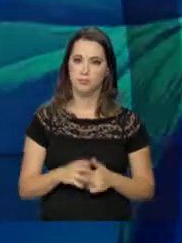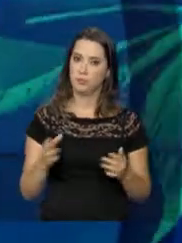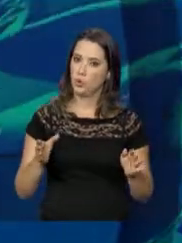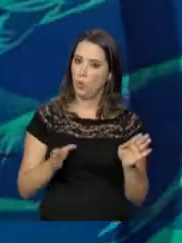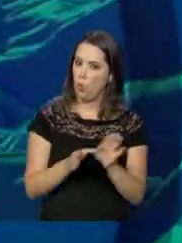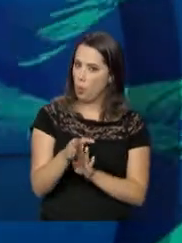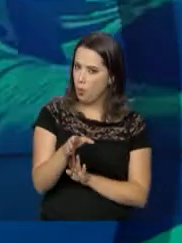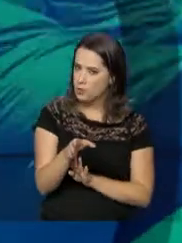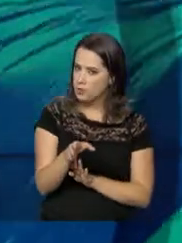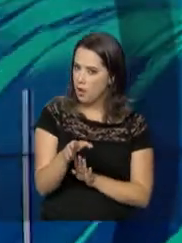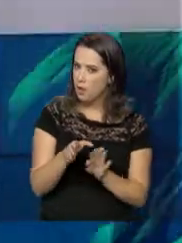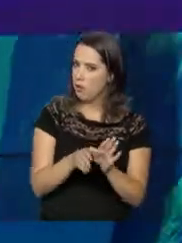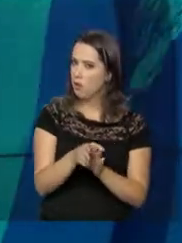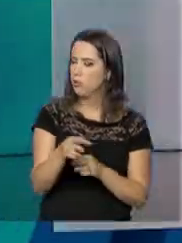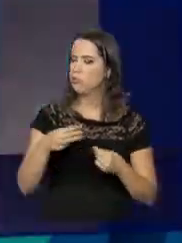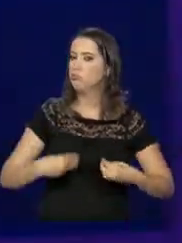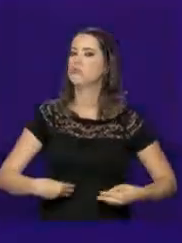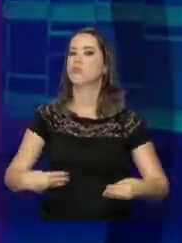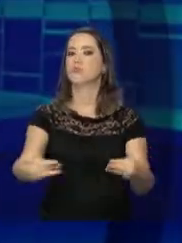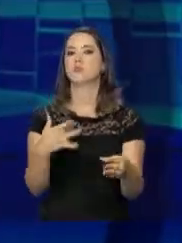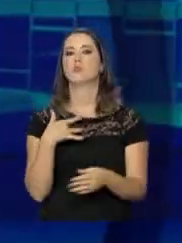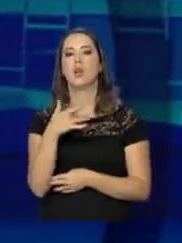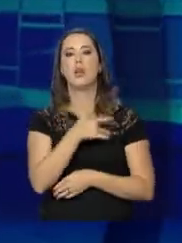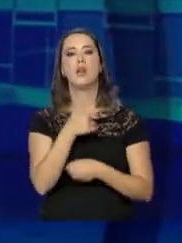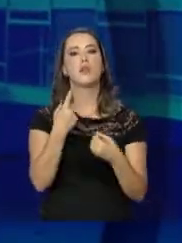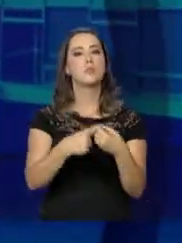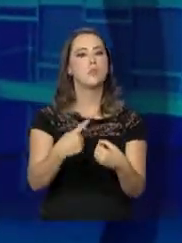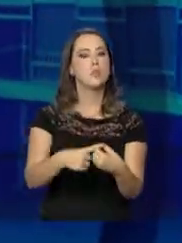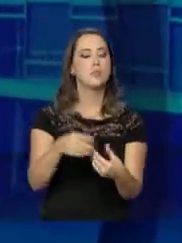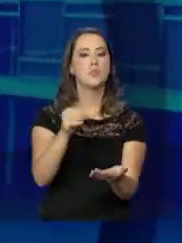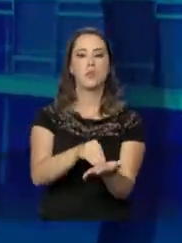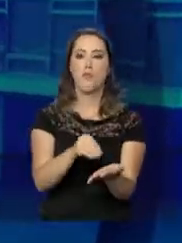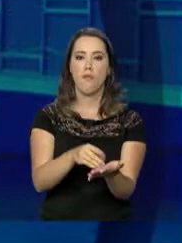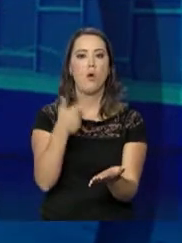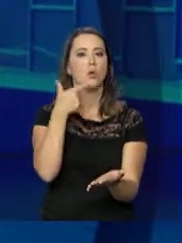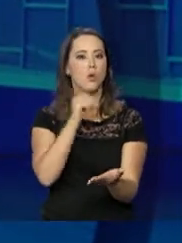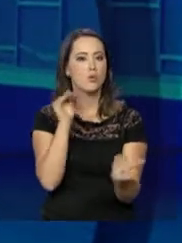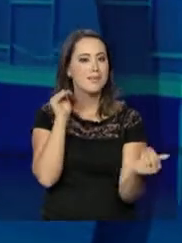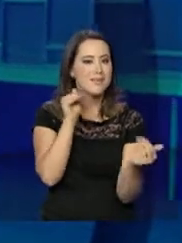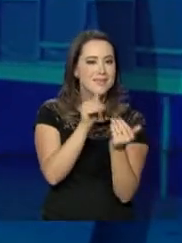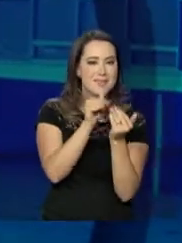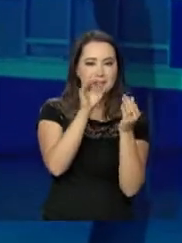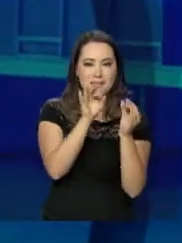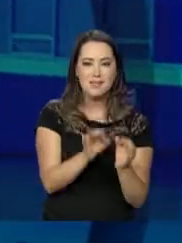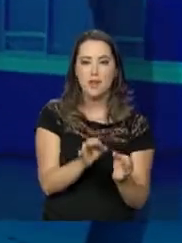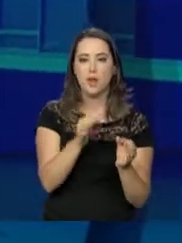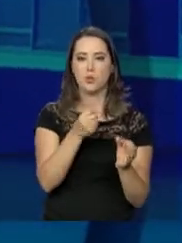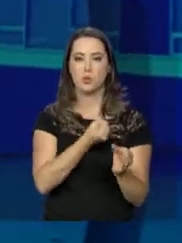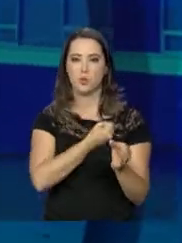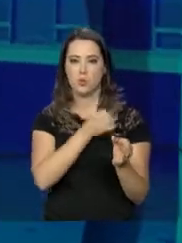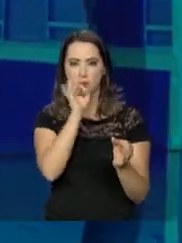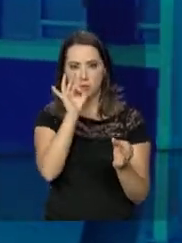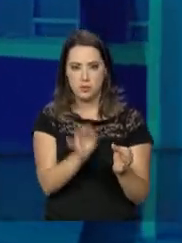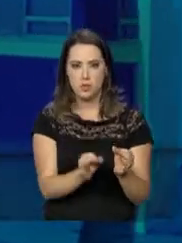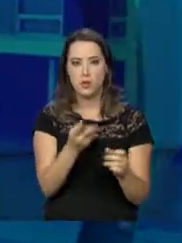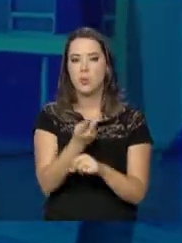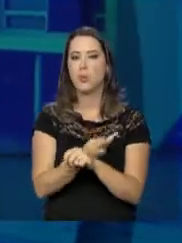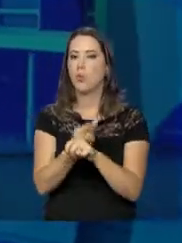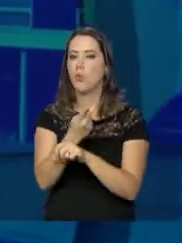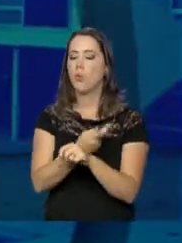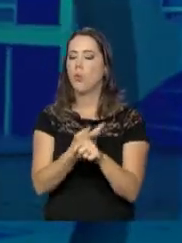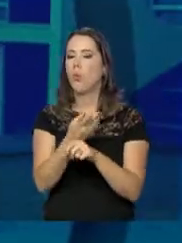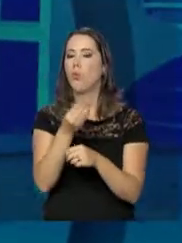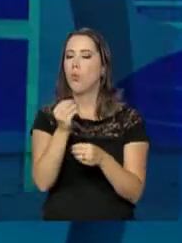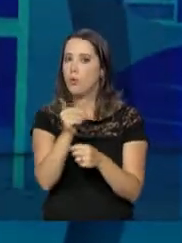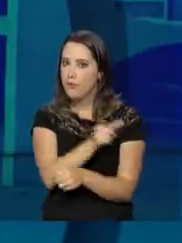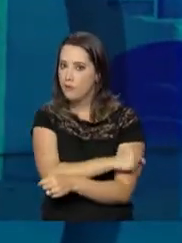orientação do Ministério da Saúde é que os municípios que não alcançaram a meta busquem alternativas para garantir a imunização. A gente